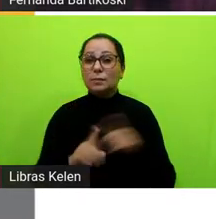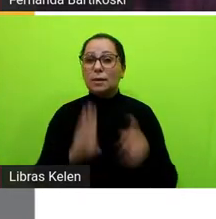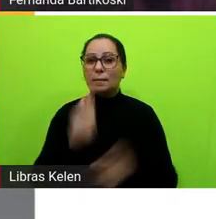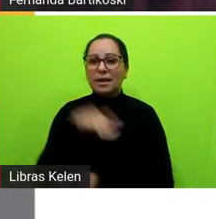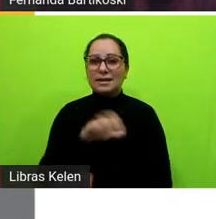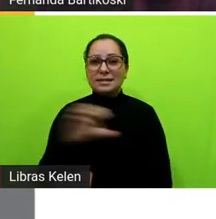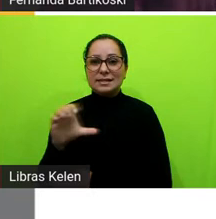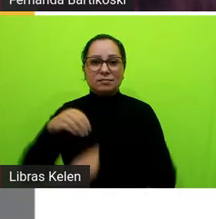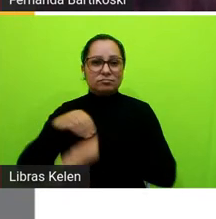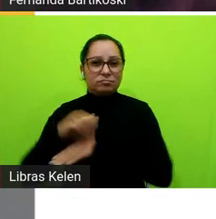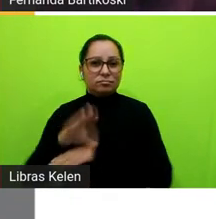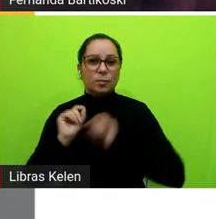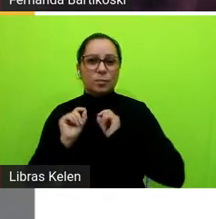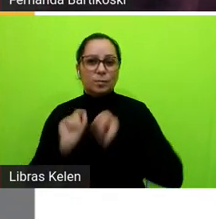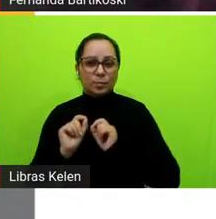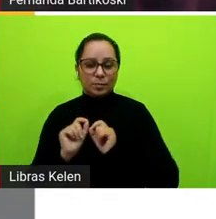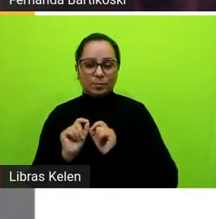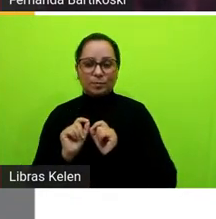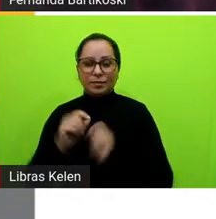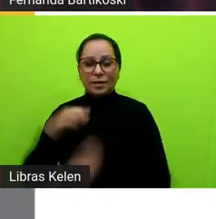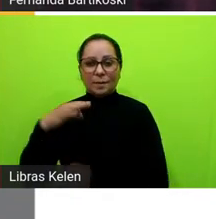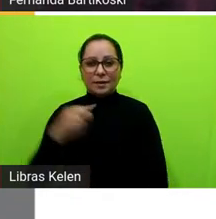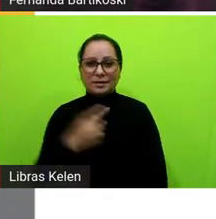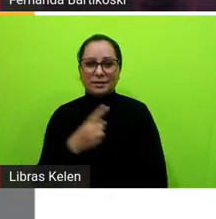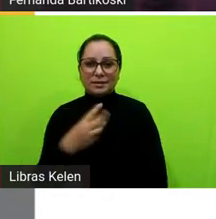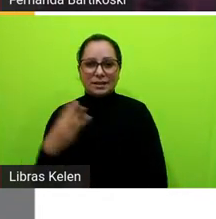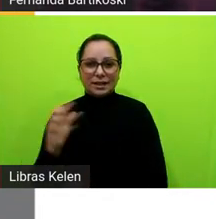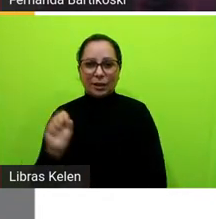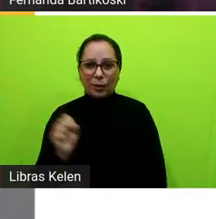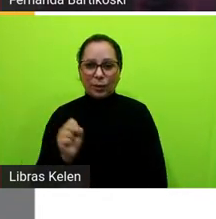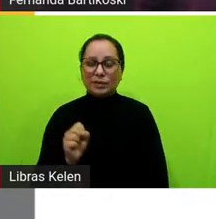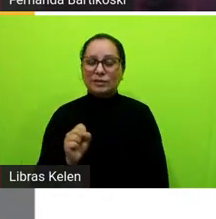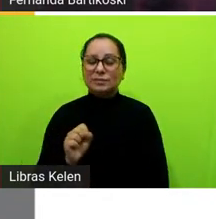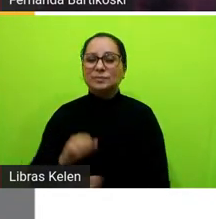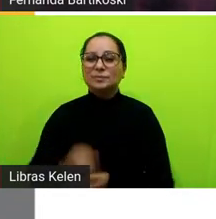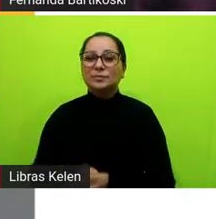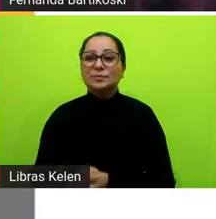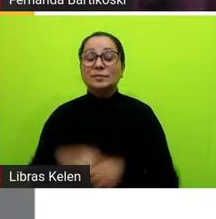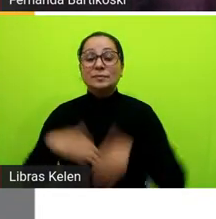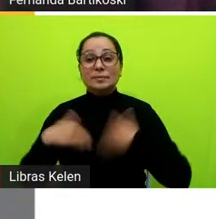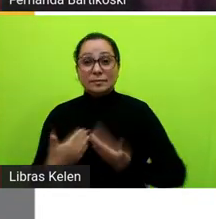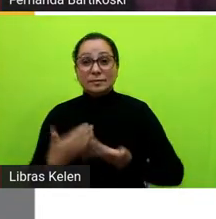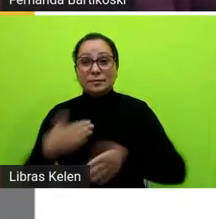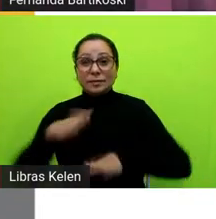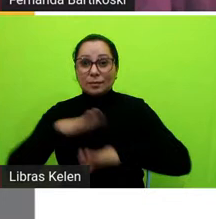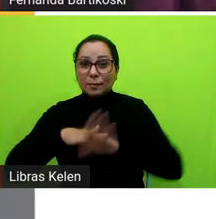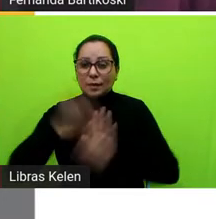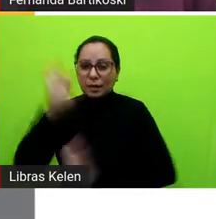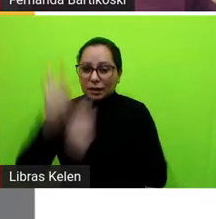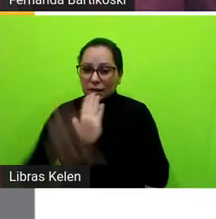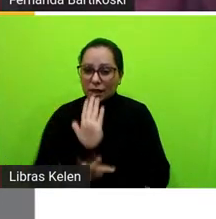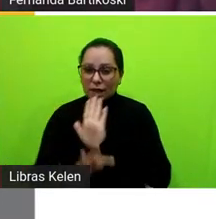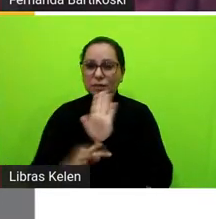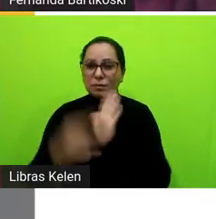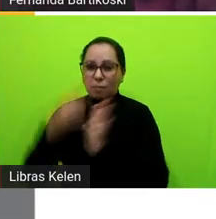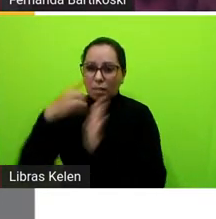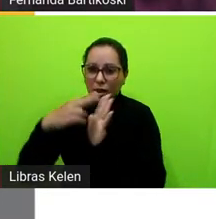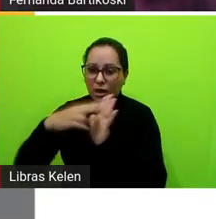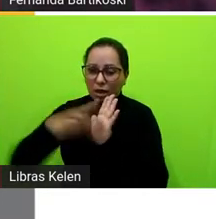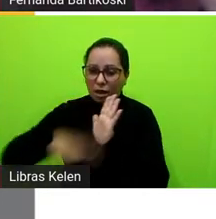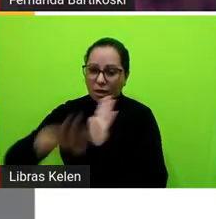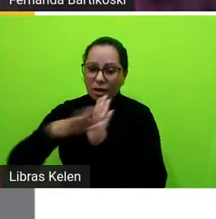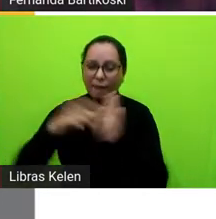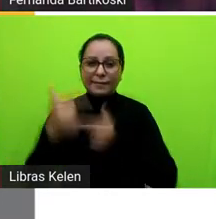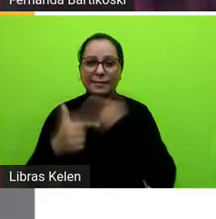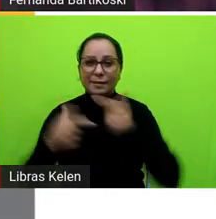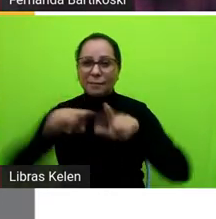na página 138 que durante a exploração de textos desse campo o trabalho em sala de